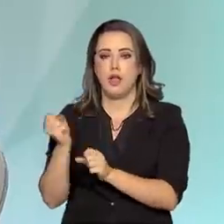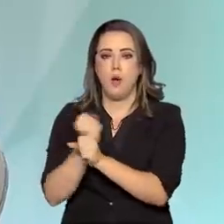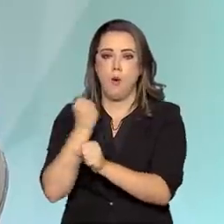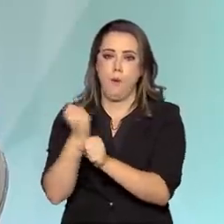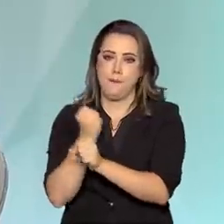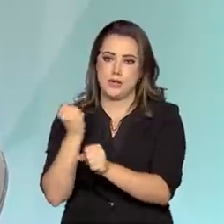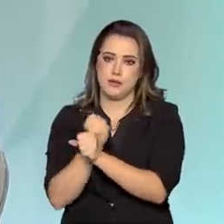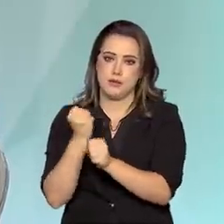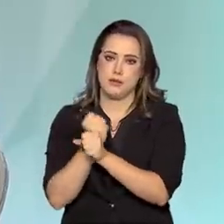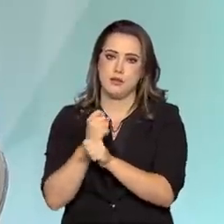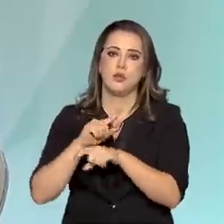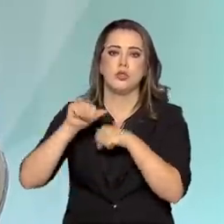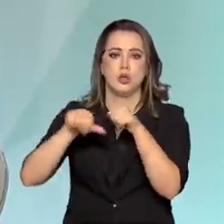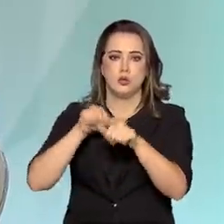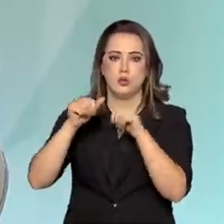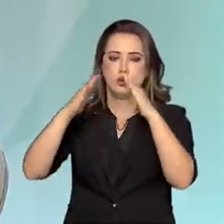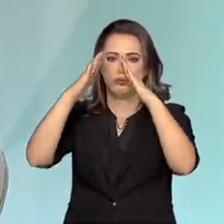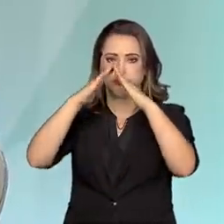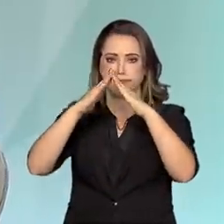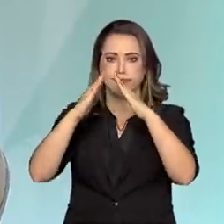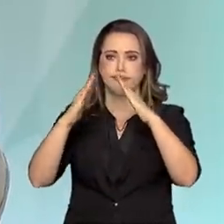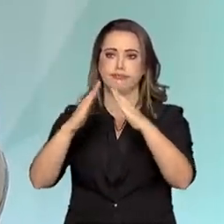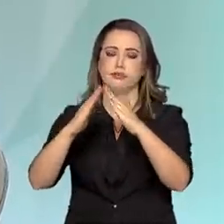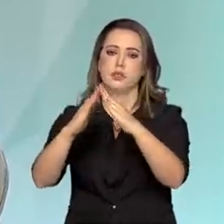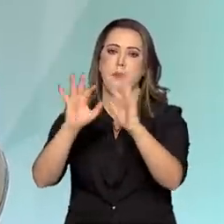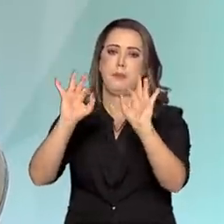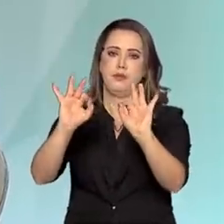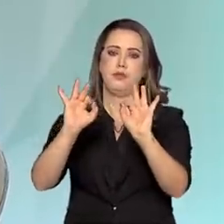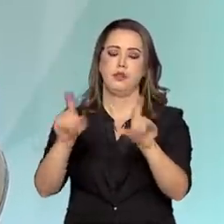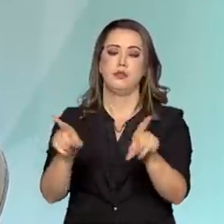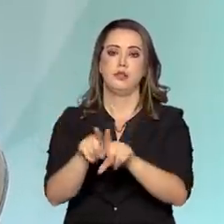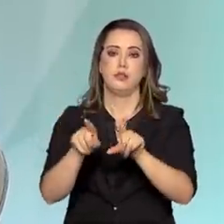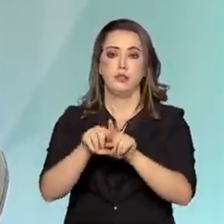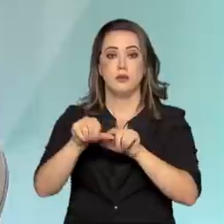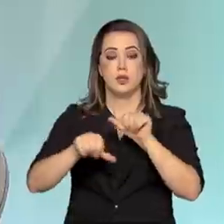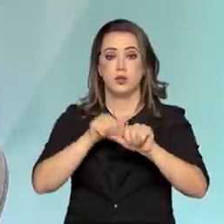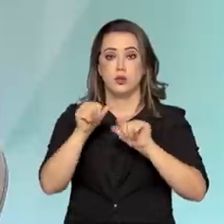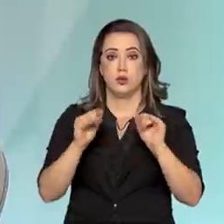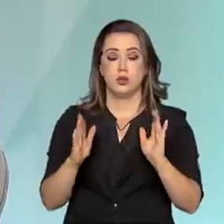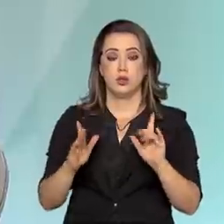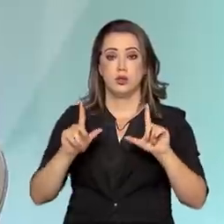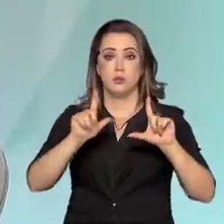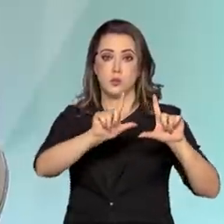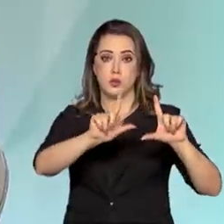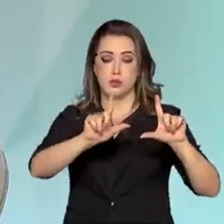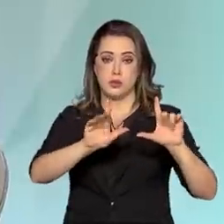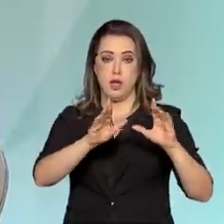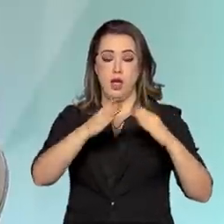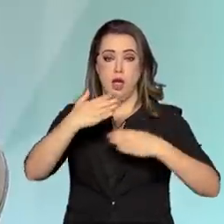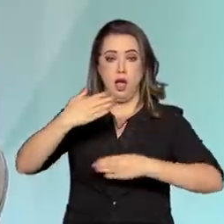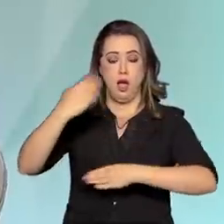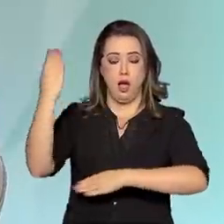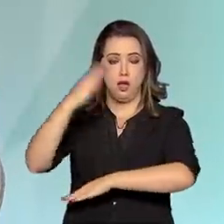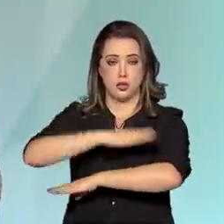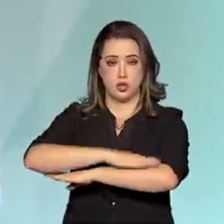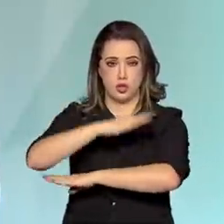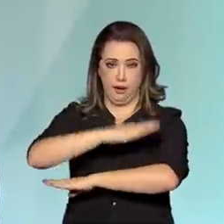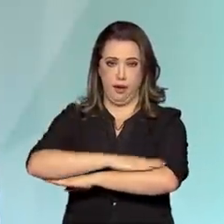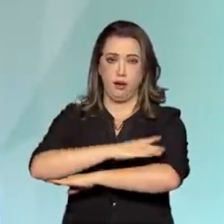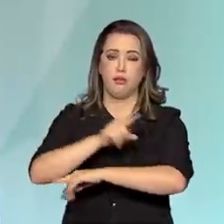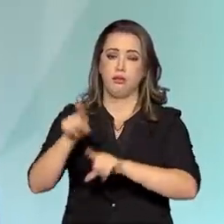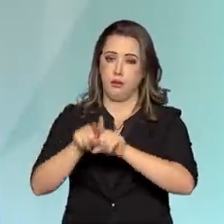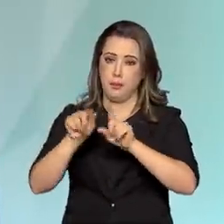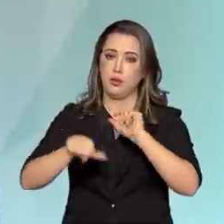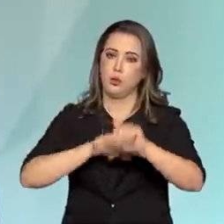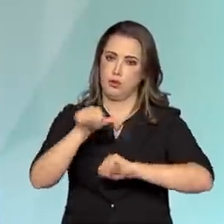isso, nós já trocamos o telhado, ele está perfeito e nós também estamos trocando as esquadrias, que também já está avançado esse processo de troca.